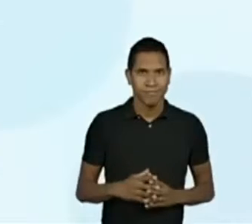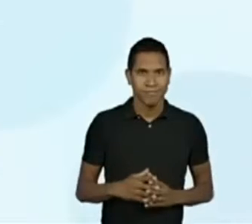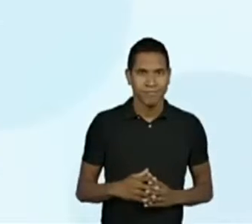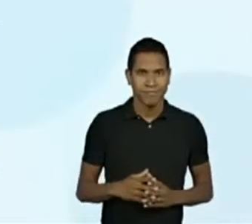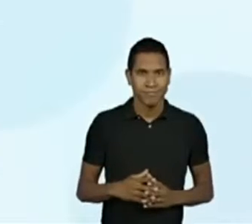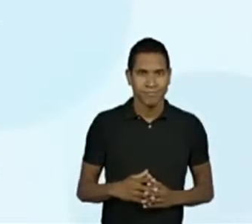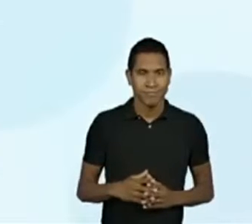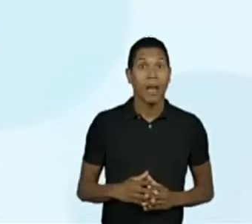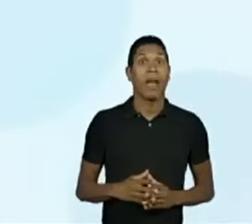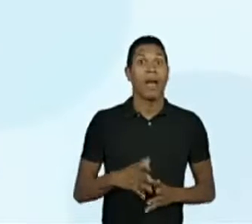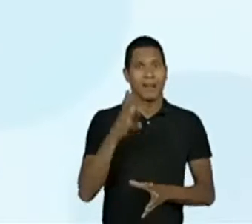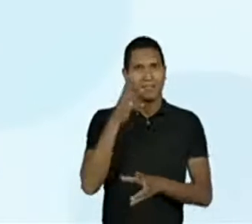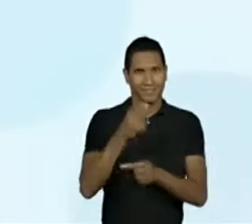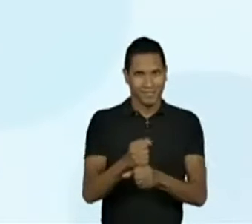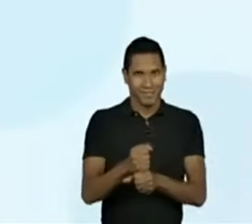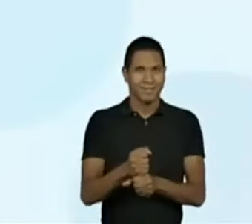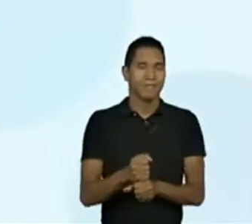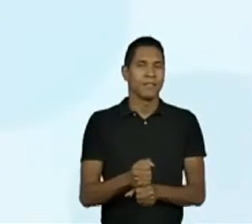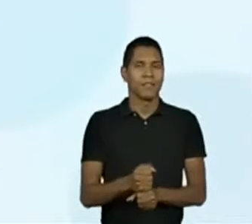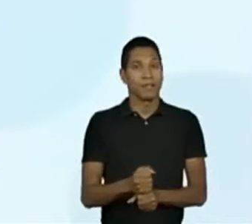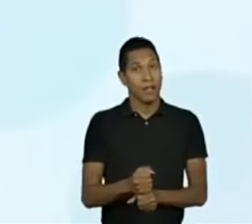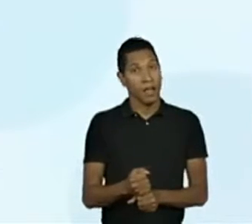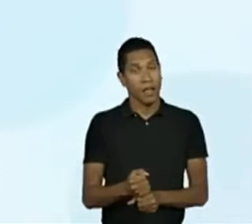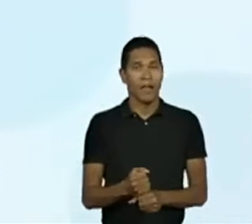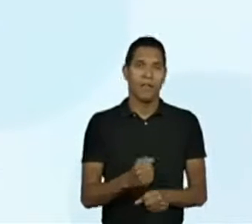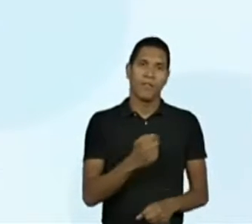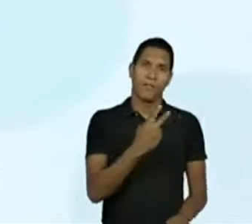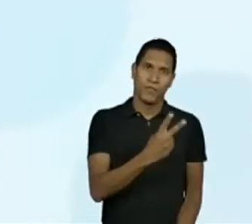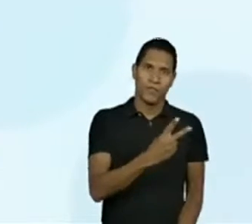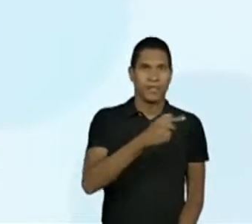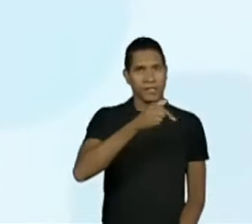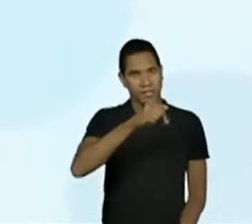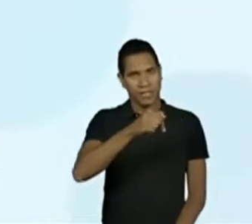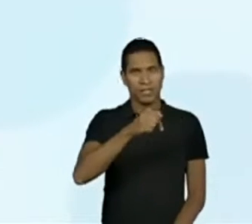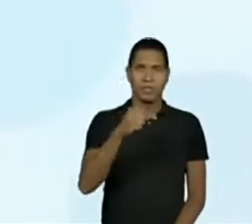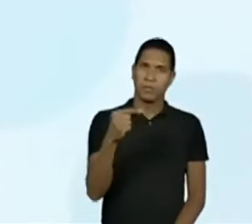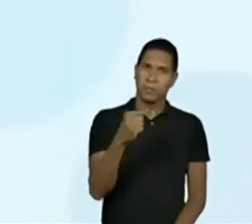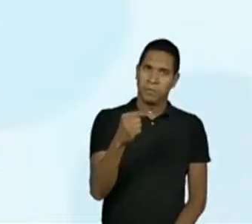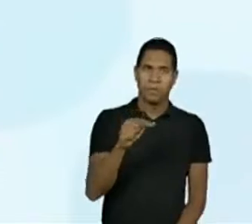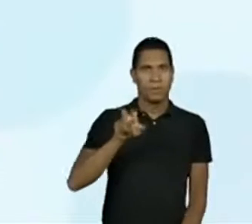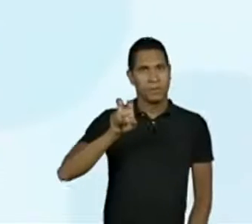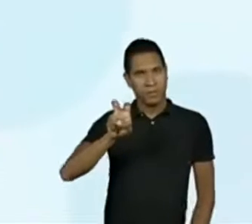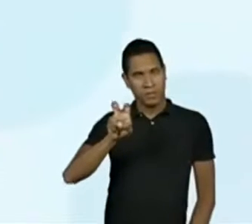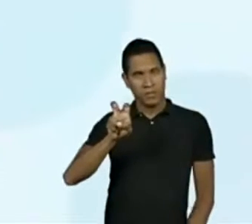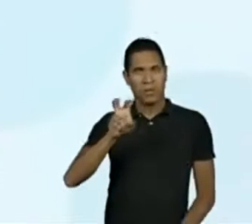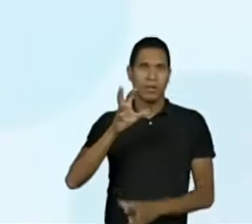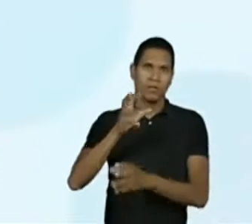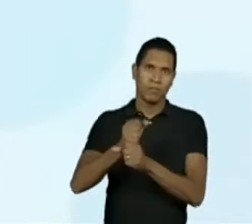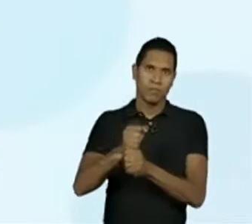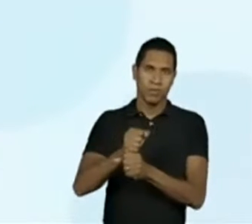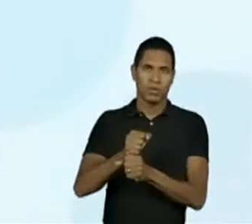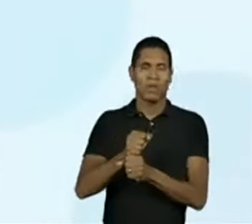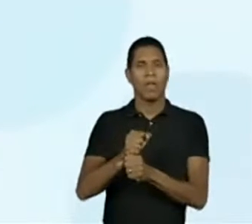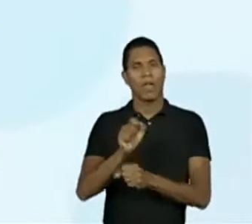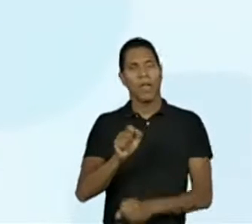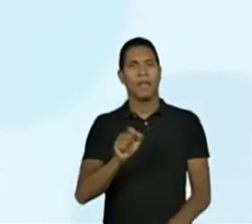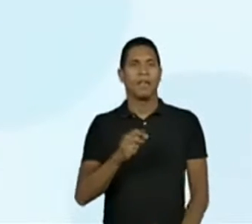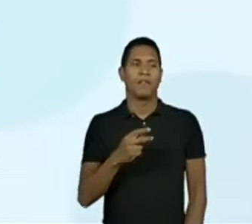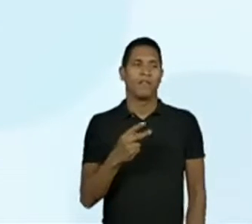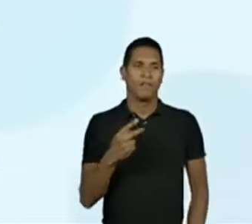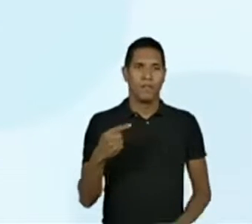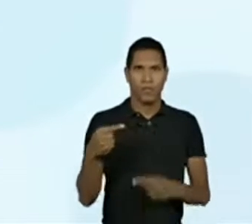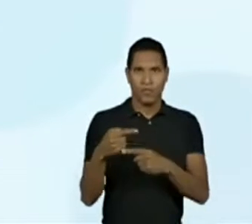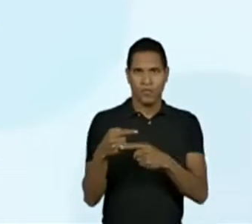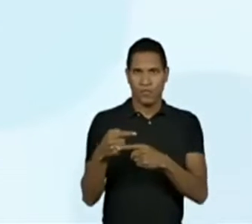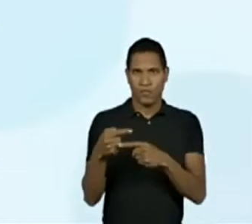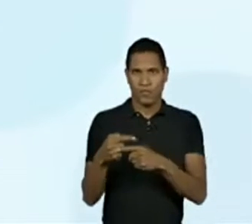graus Celsius. Então, 27 menos 5, 22. Tenho aqui o 22 graus